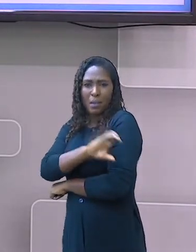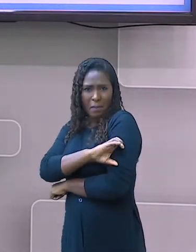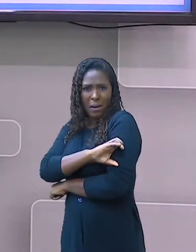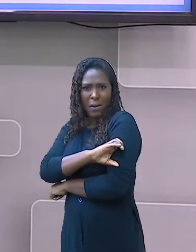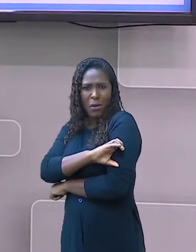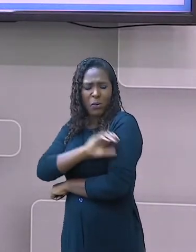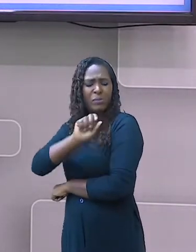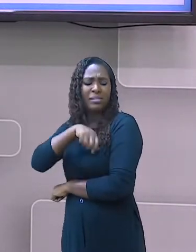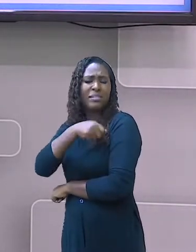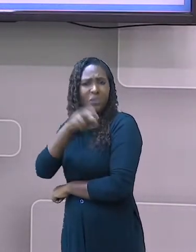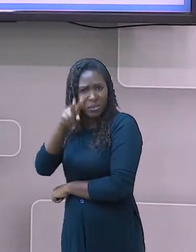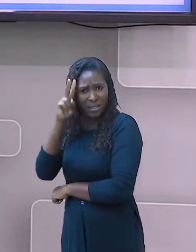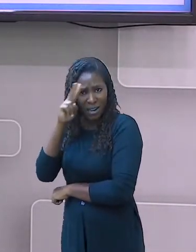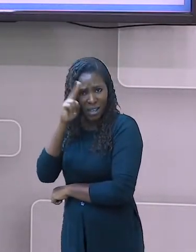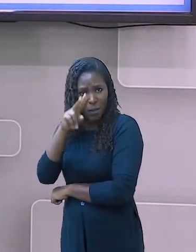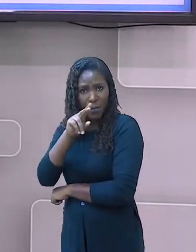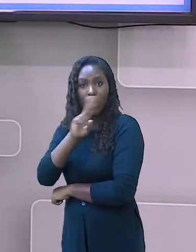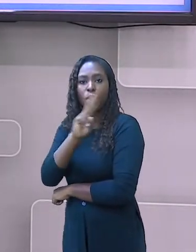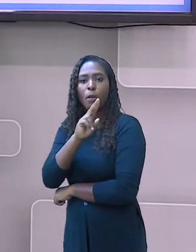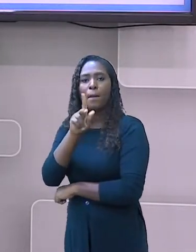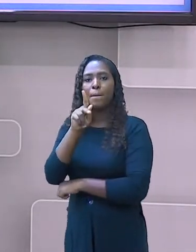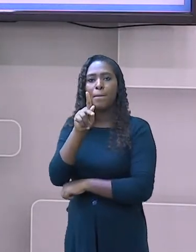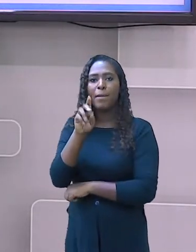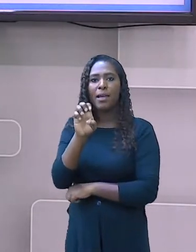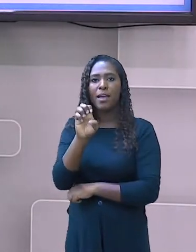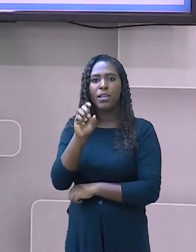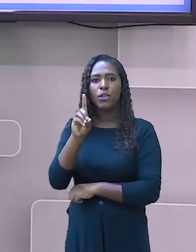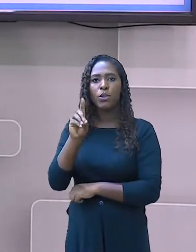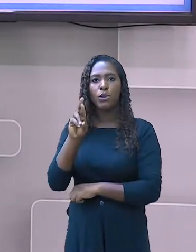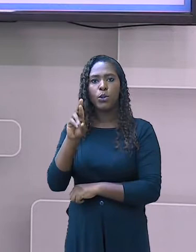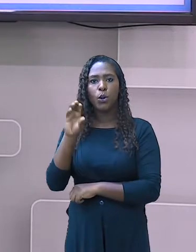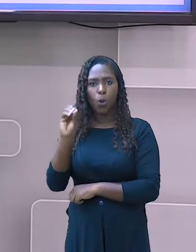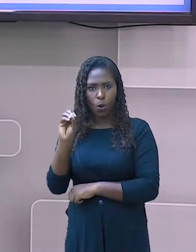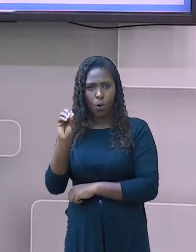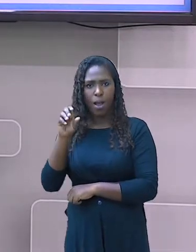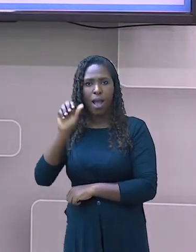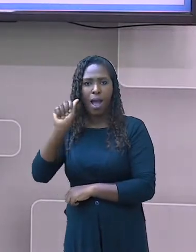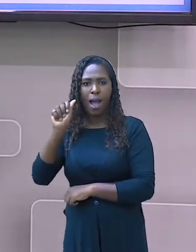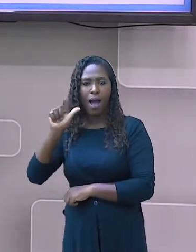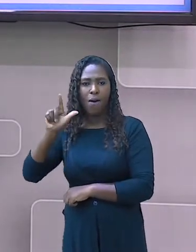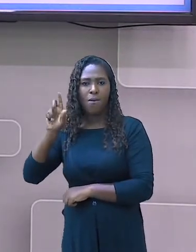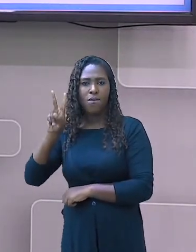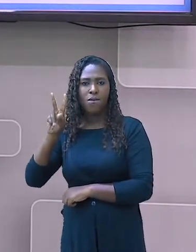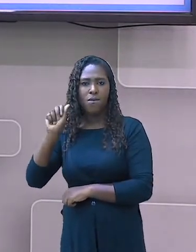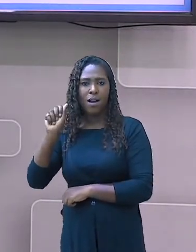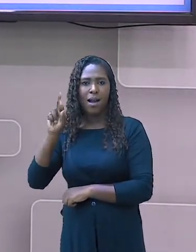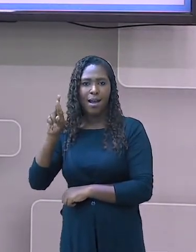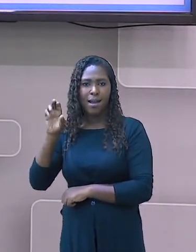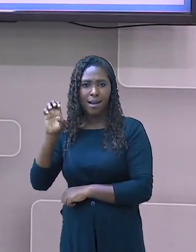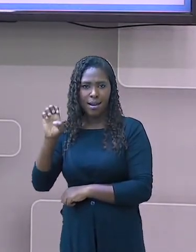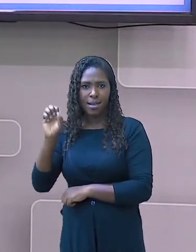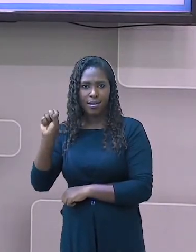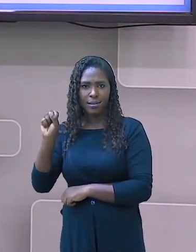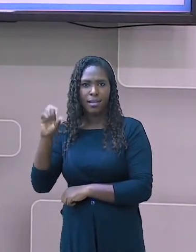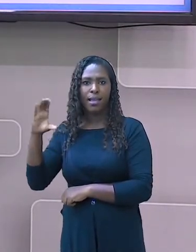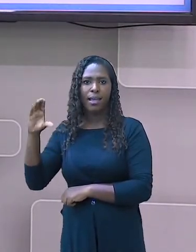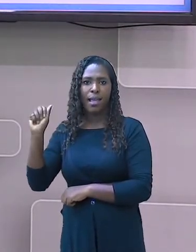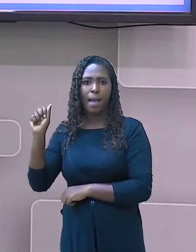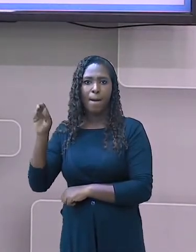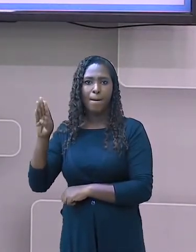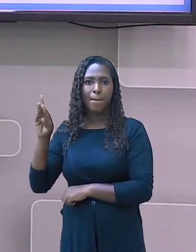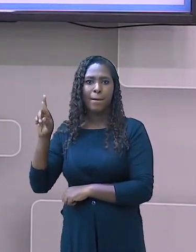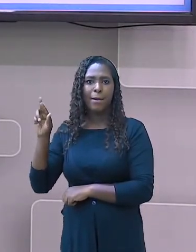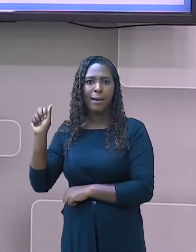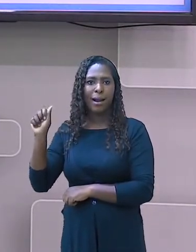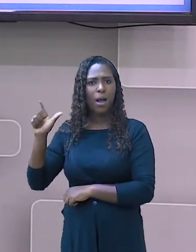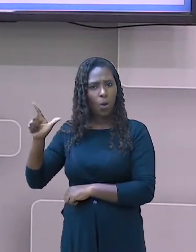tem alguma relação com nós brasileiros? Vamos ver? A armada partiu de